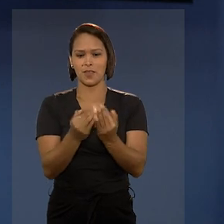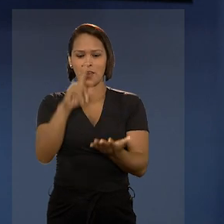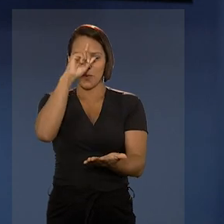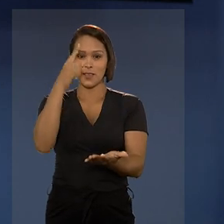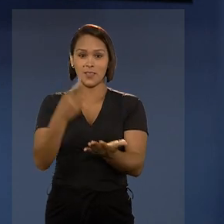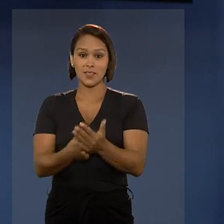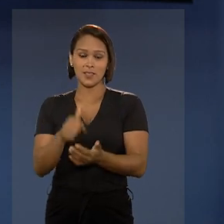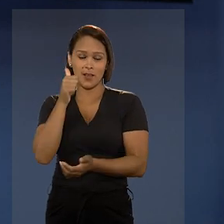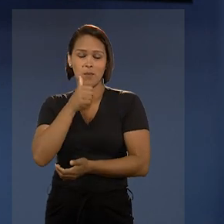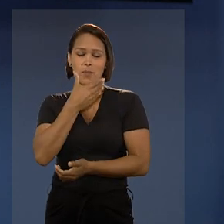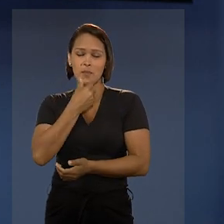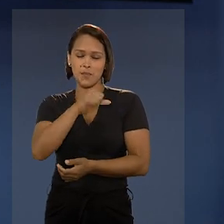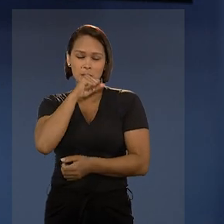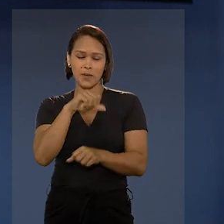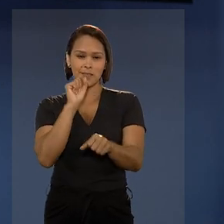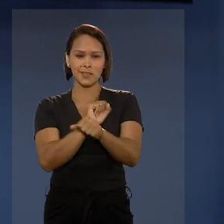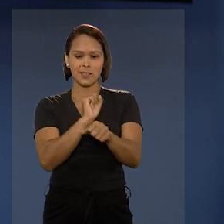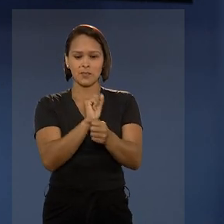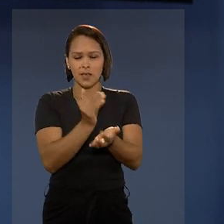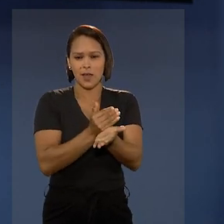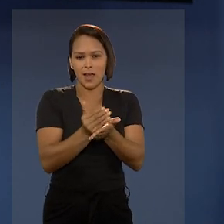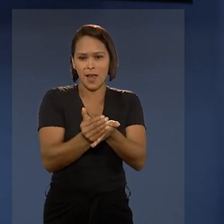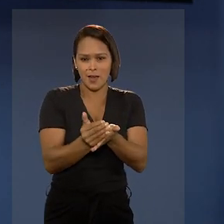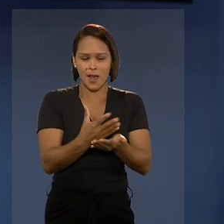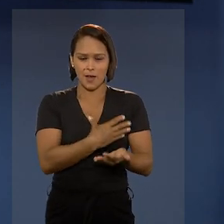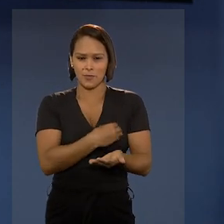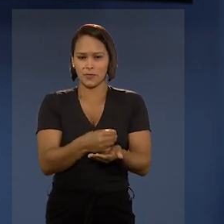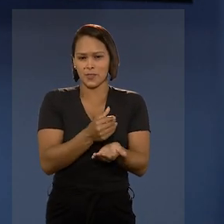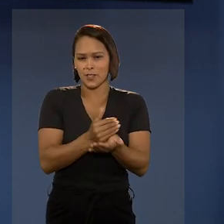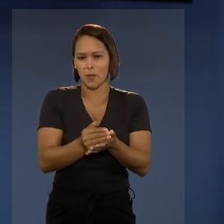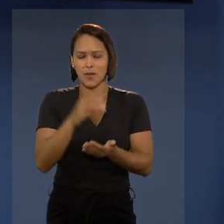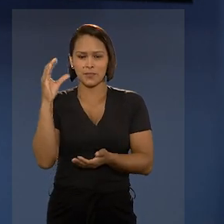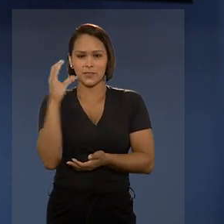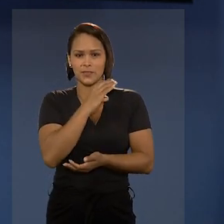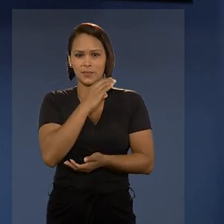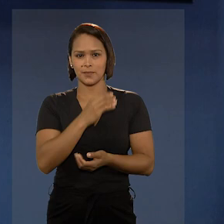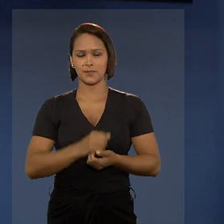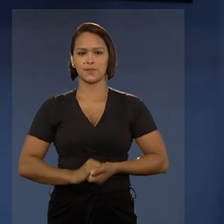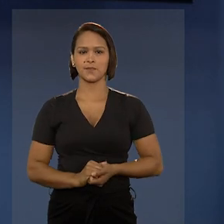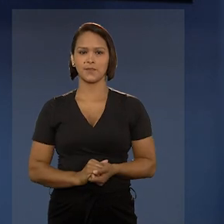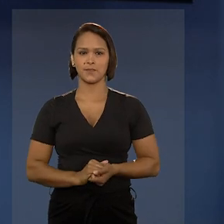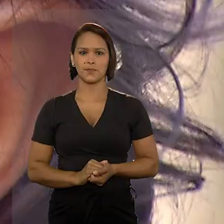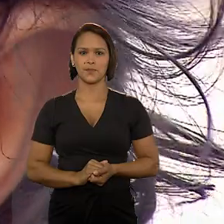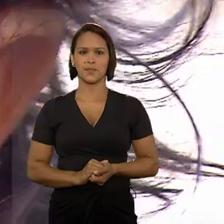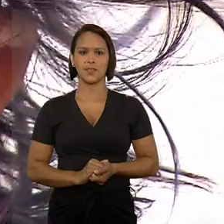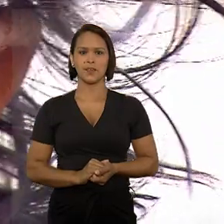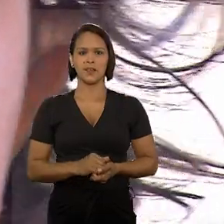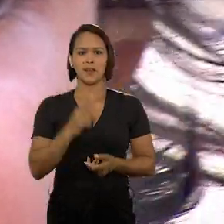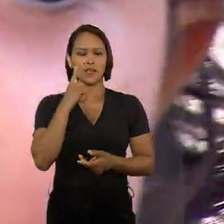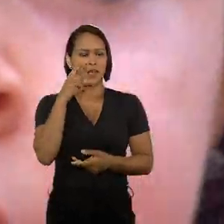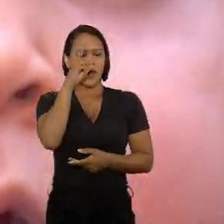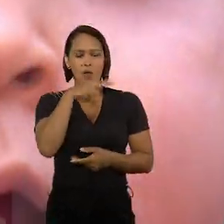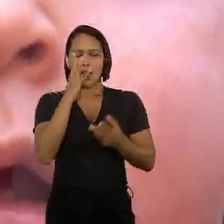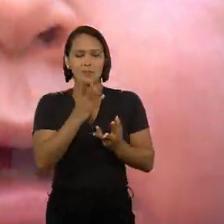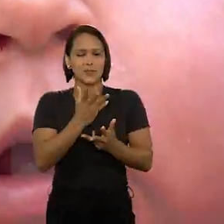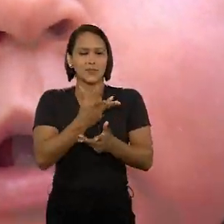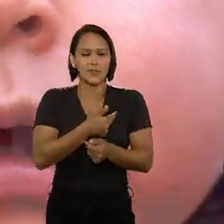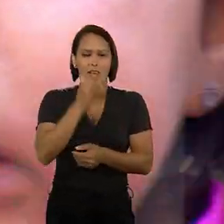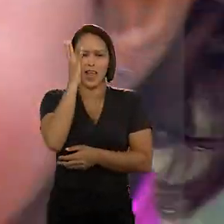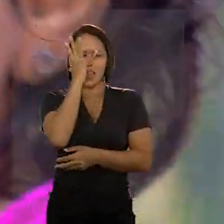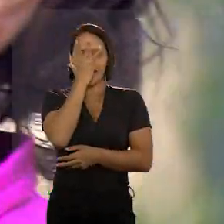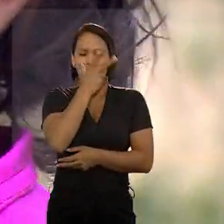Com a decisão, os pais esperam que a filha comece o tratamento o mais rápido possível. De um olhar